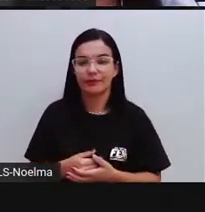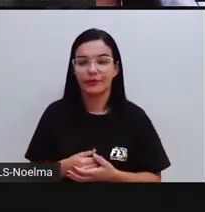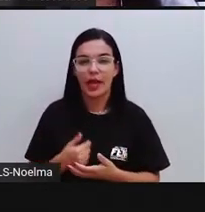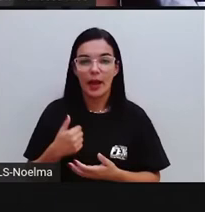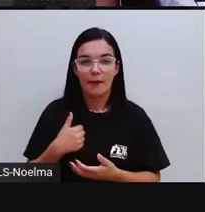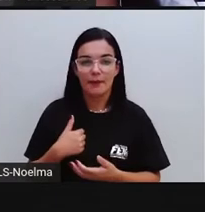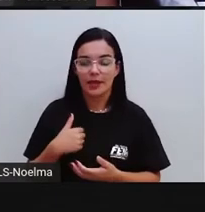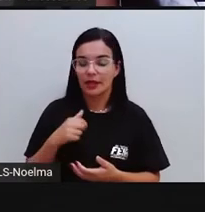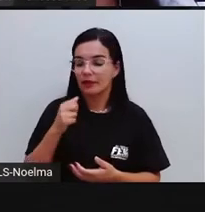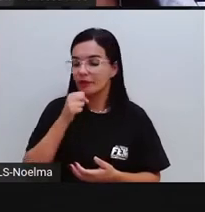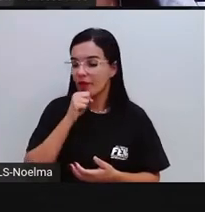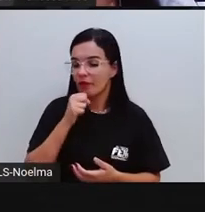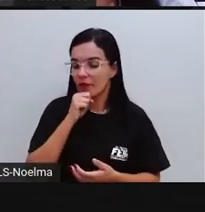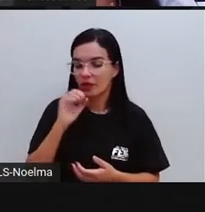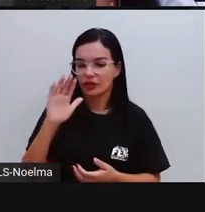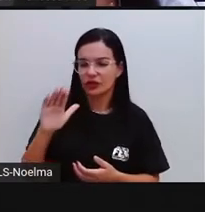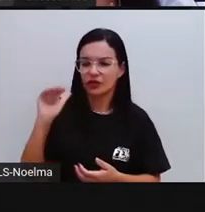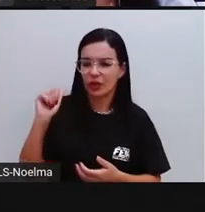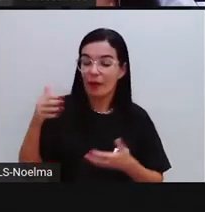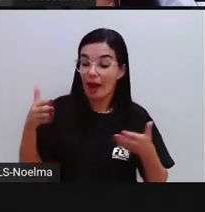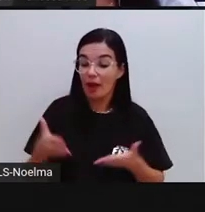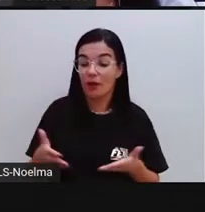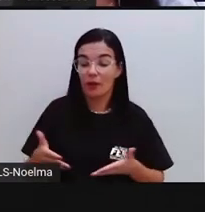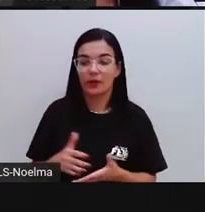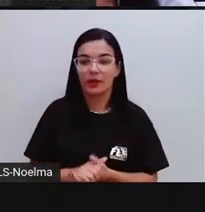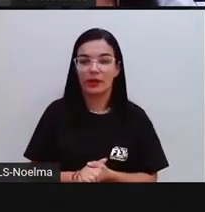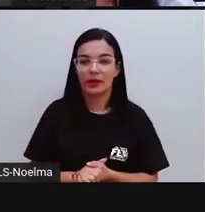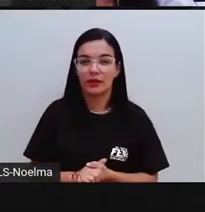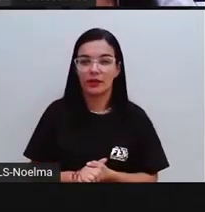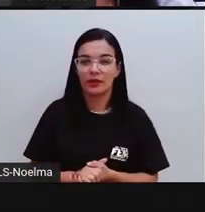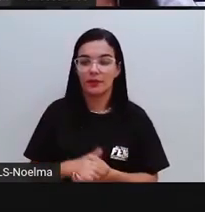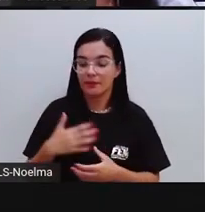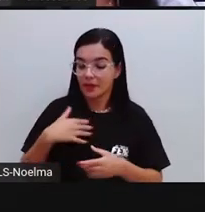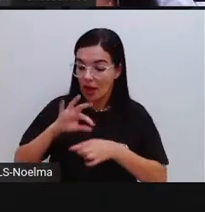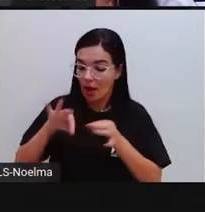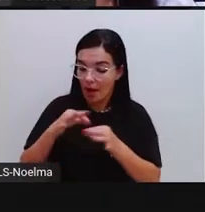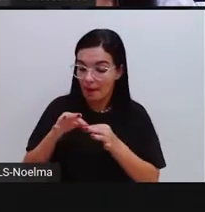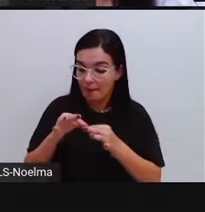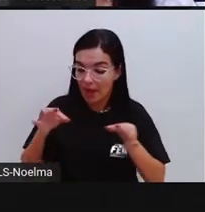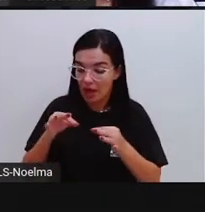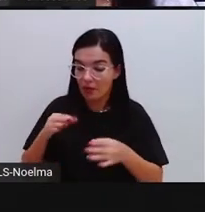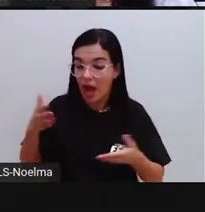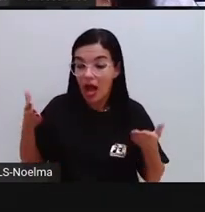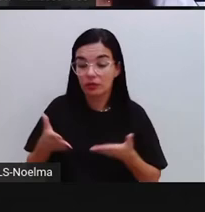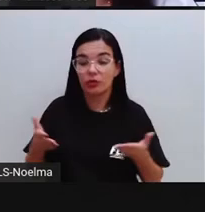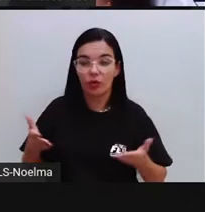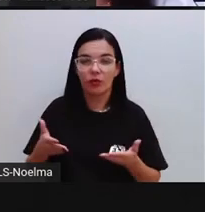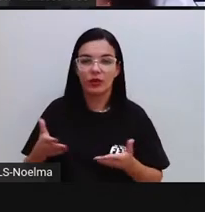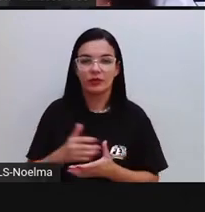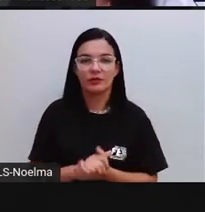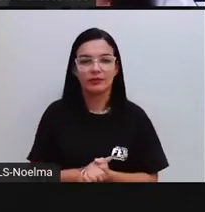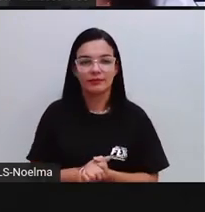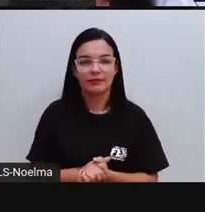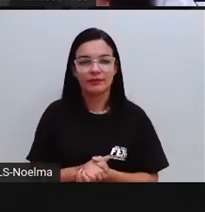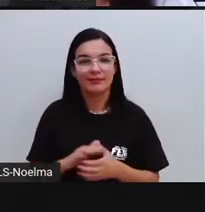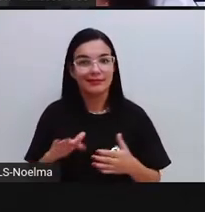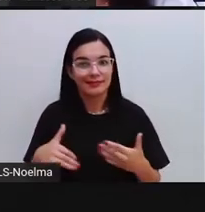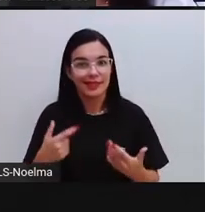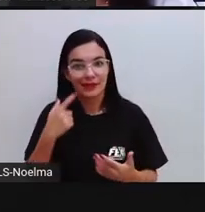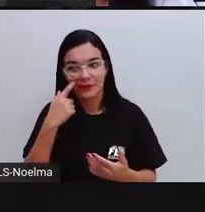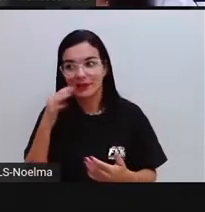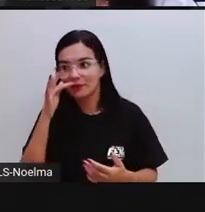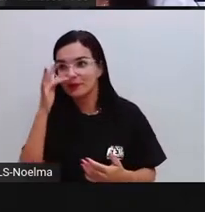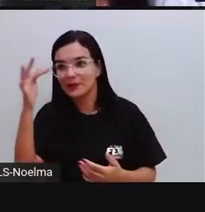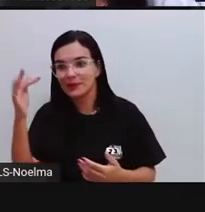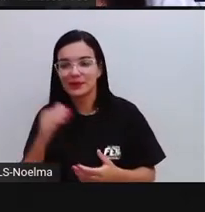avó me chama. Uma vez eu amarro um fio de linha. Agora a gente vai pro